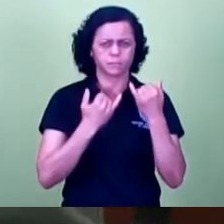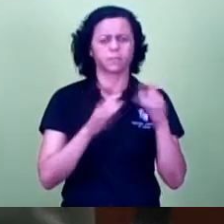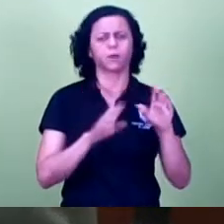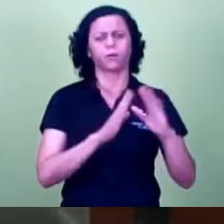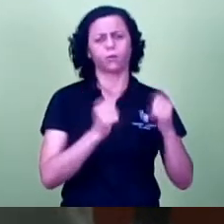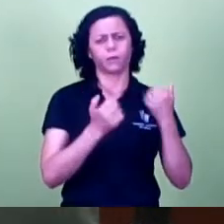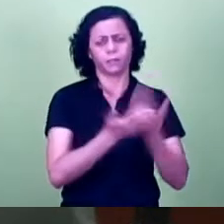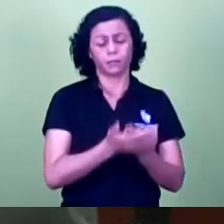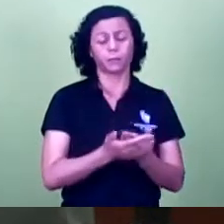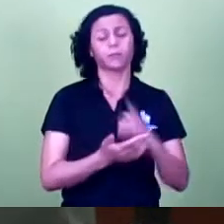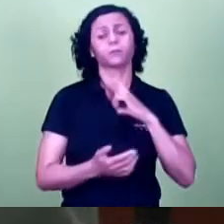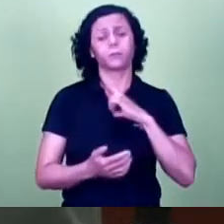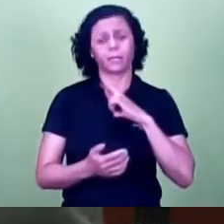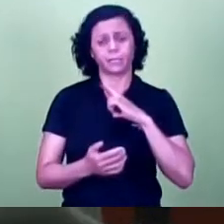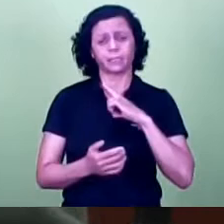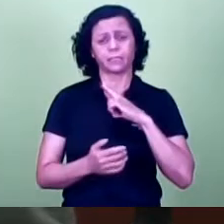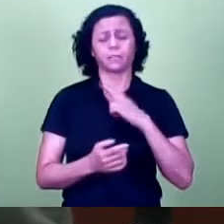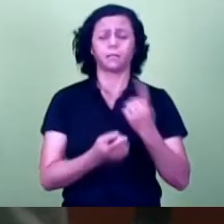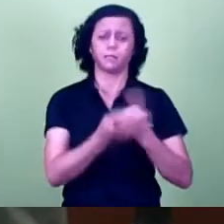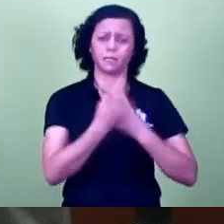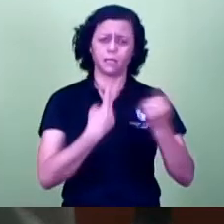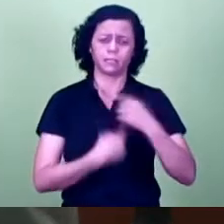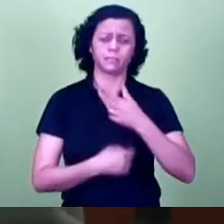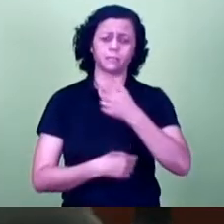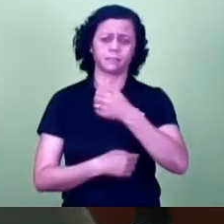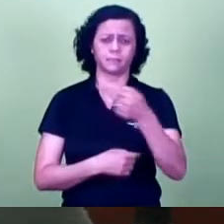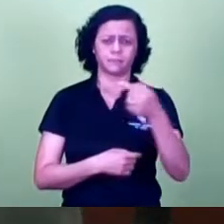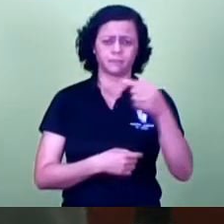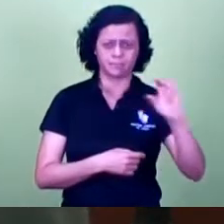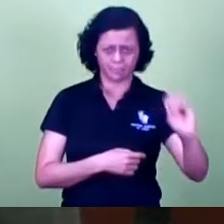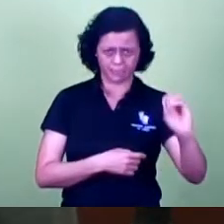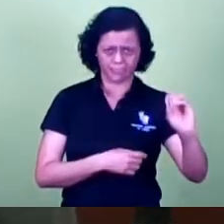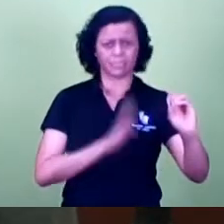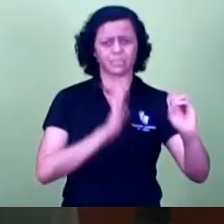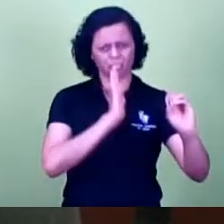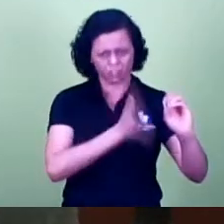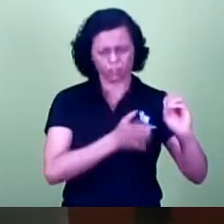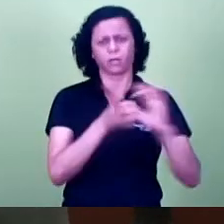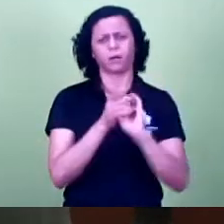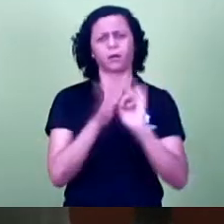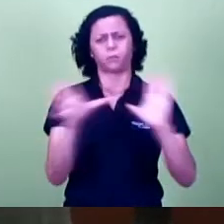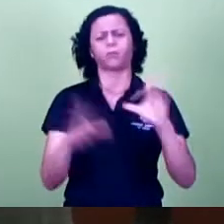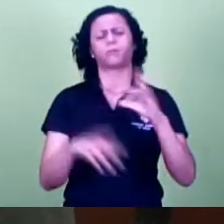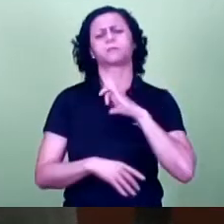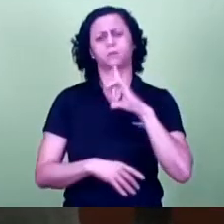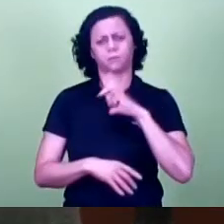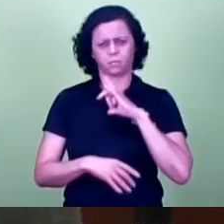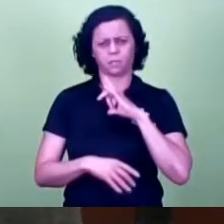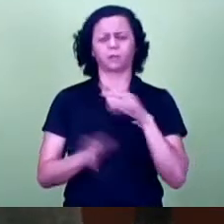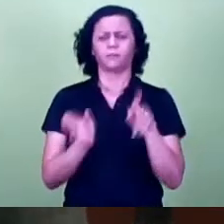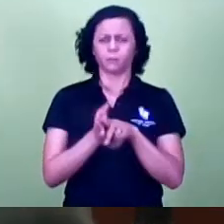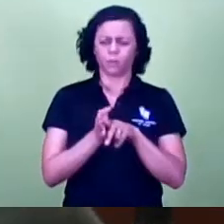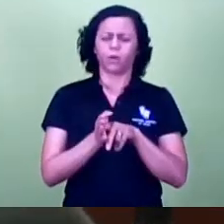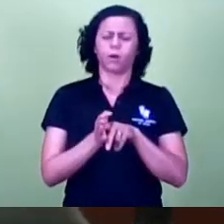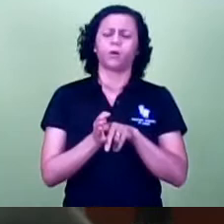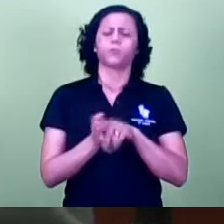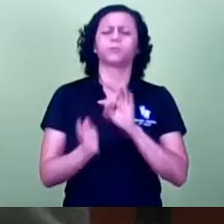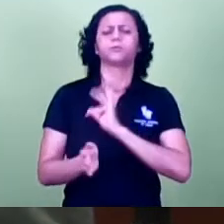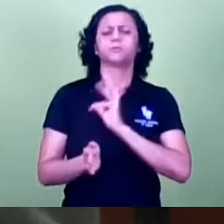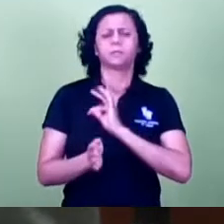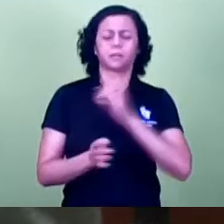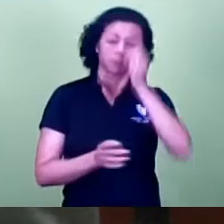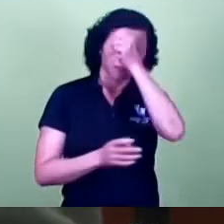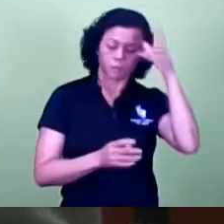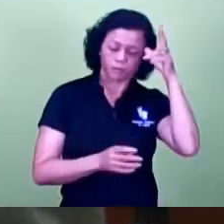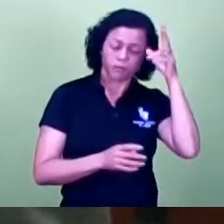efetive a linha 170, que já teve aprovação dos técnicos da Prefeitura, que é para atender a